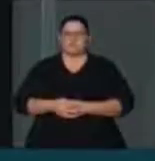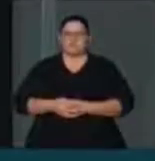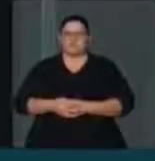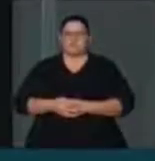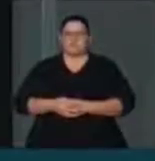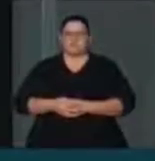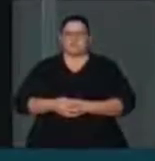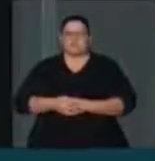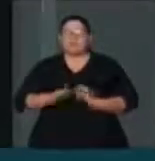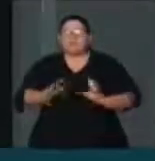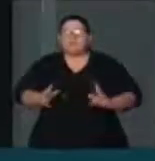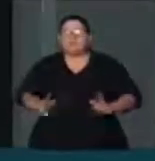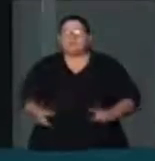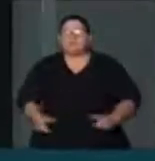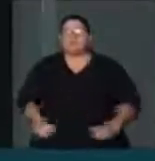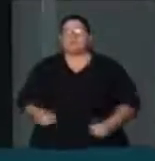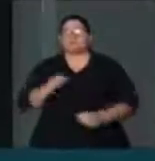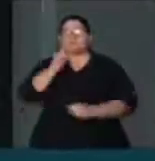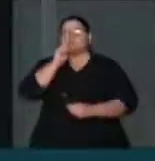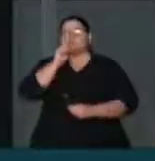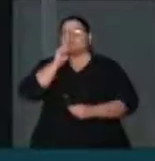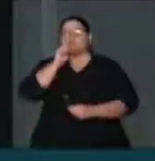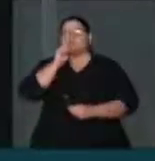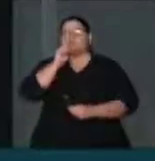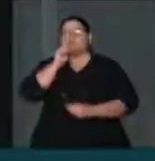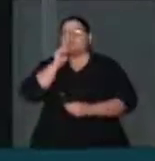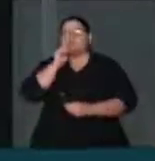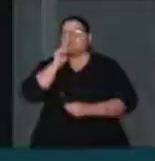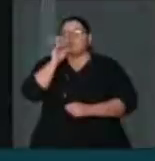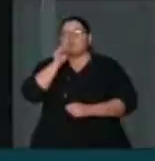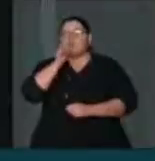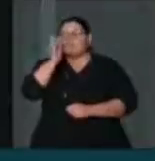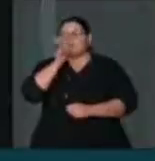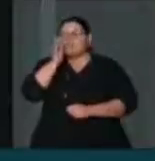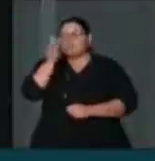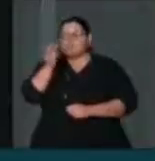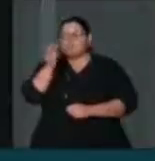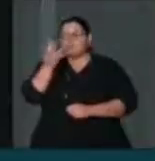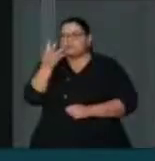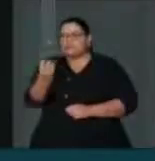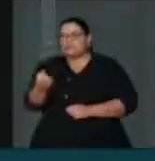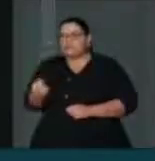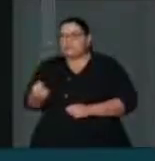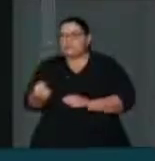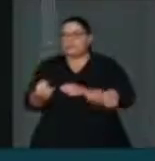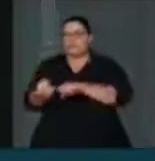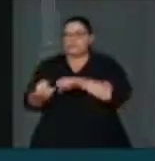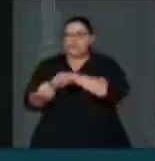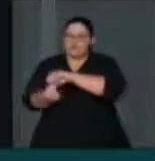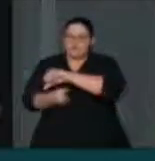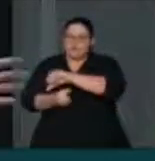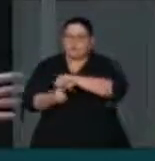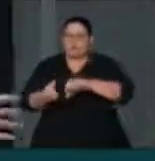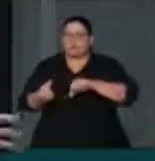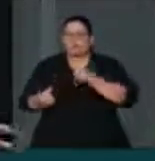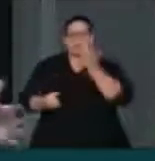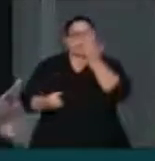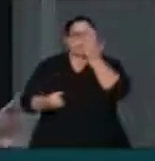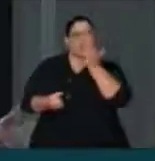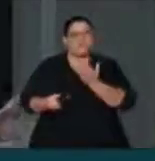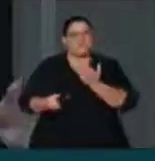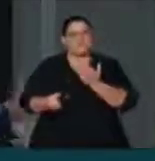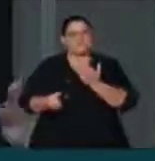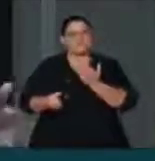agricultura limpa a água. A planta absorve essa água, filtra essa água, transforma em alimento e, no máximo,